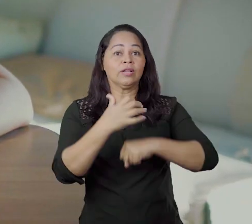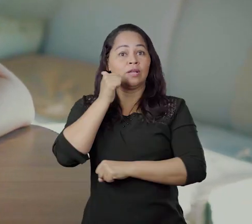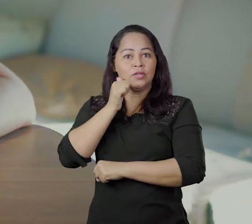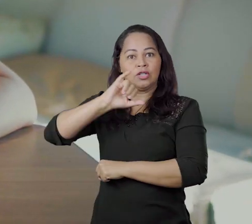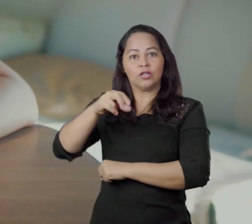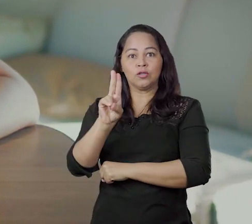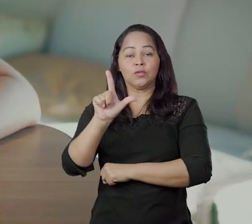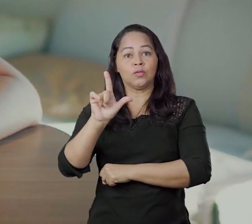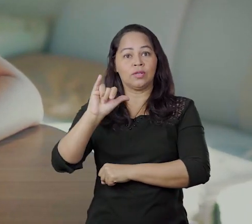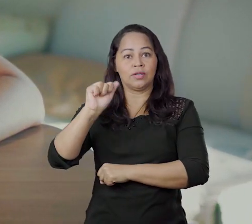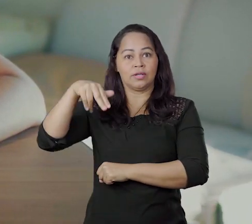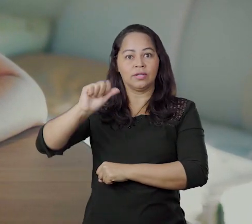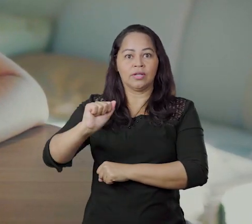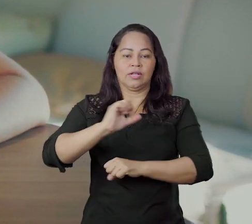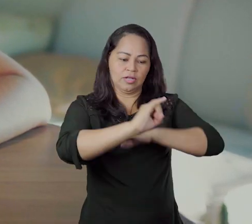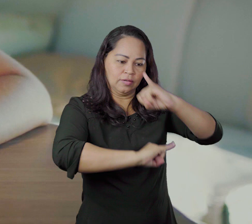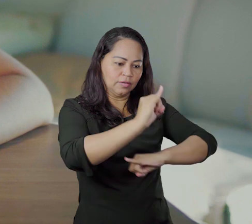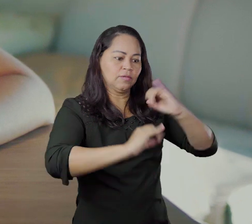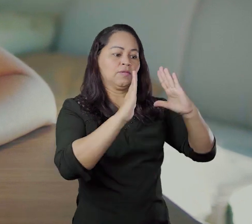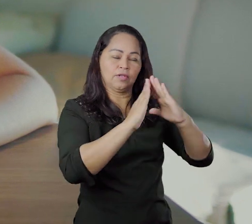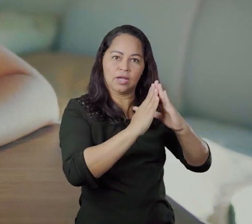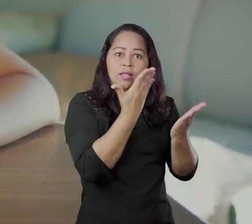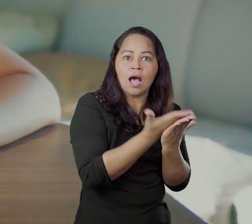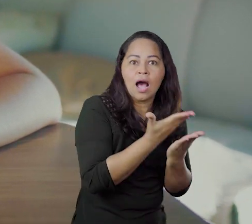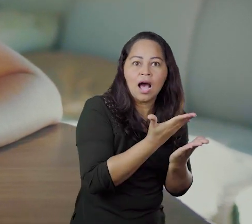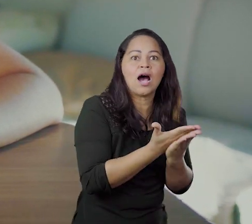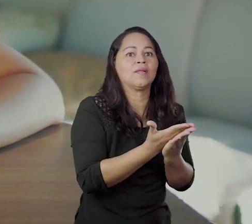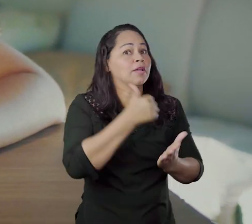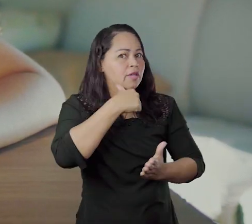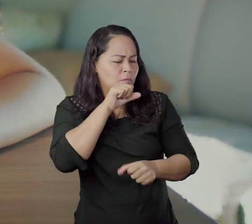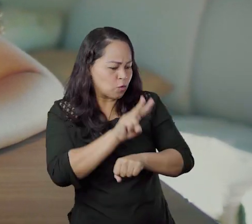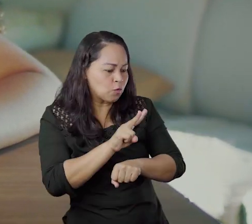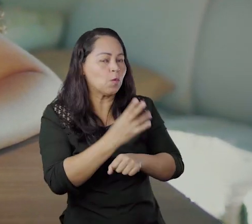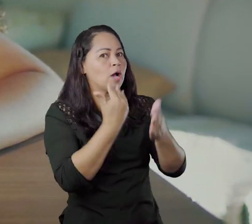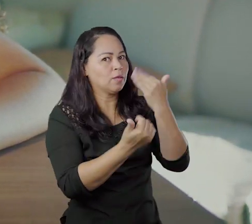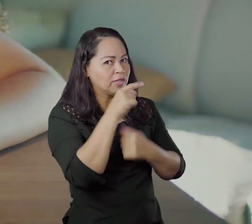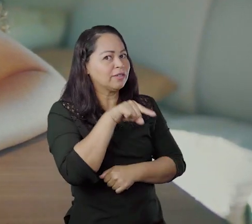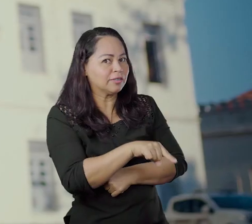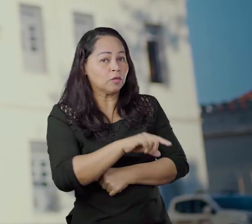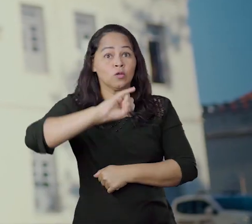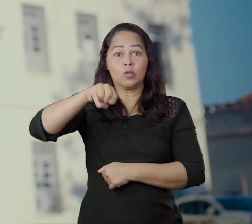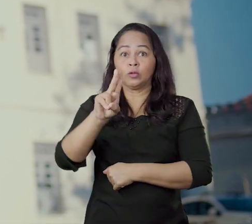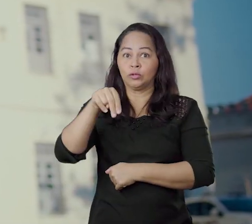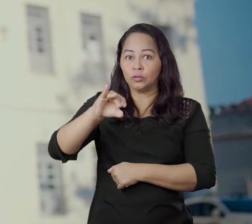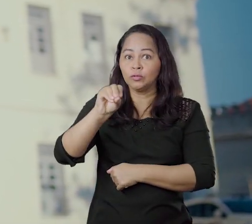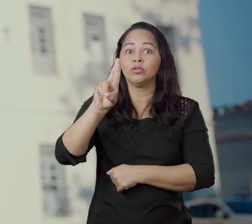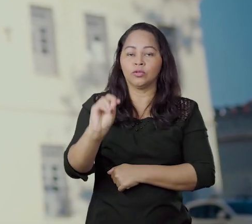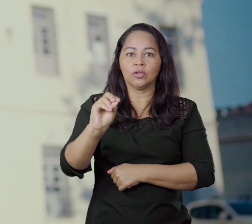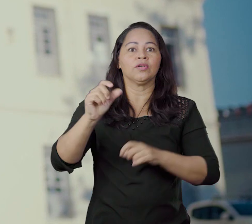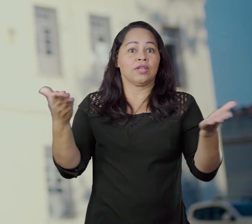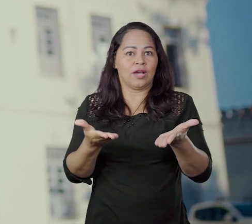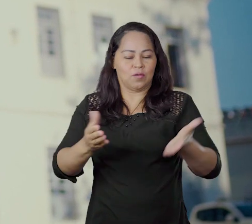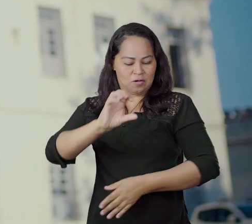Juliana, que assistiu às aulas online, em casa, e ainda recebeu reforço na alimentação, do Júnior, que